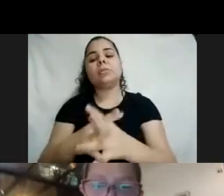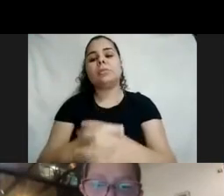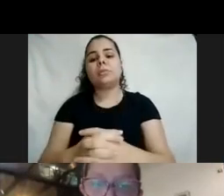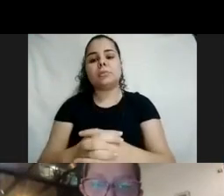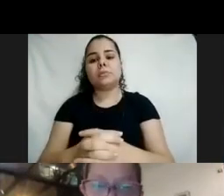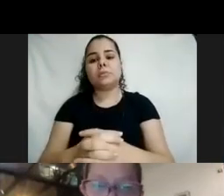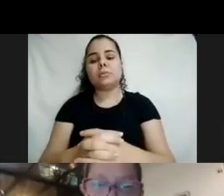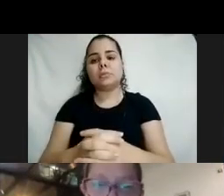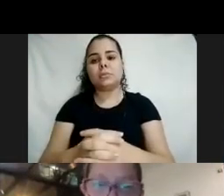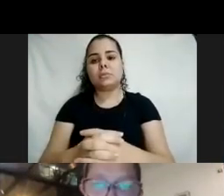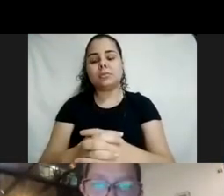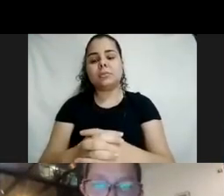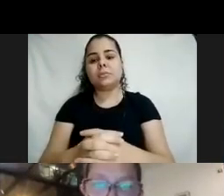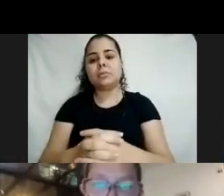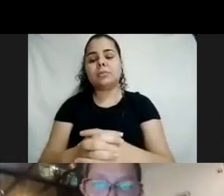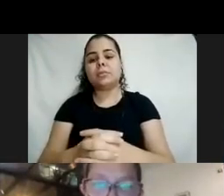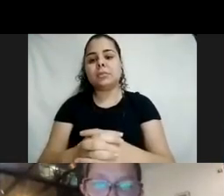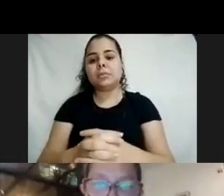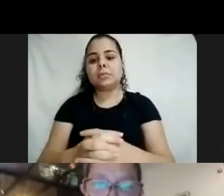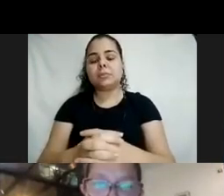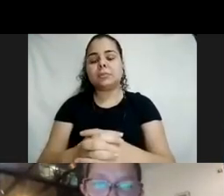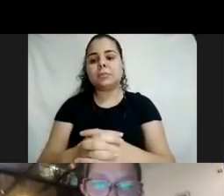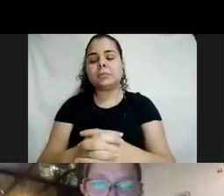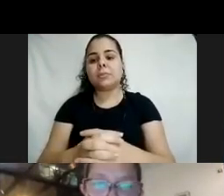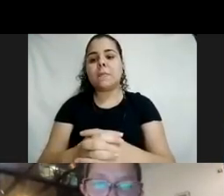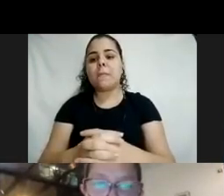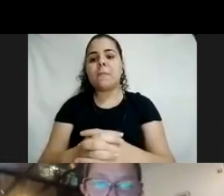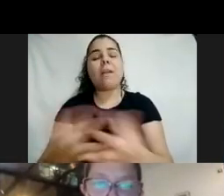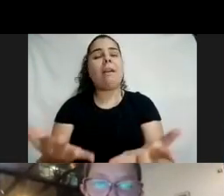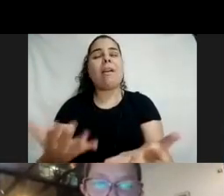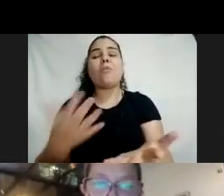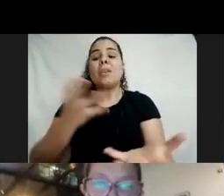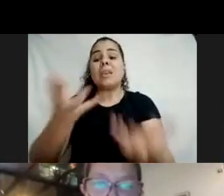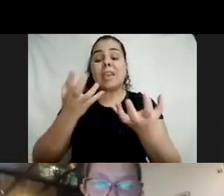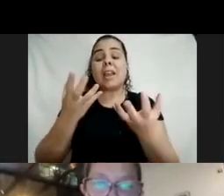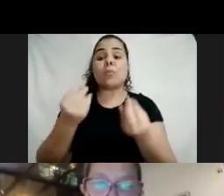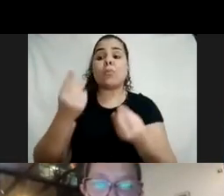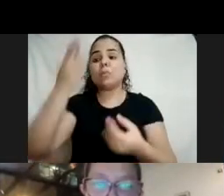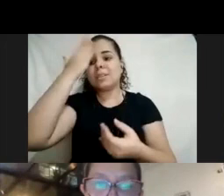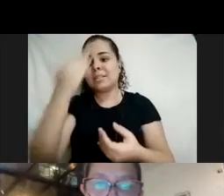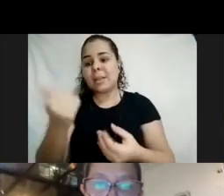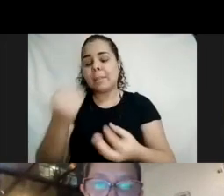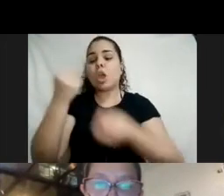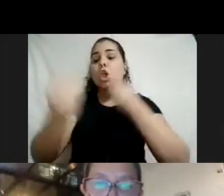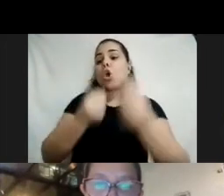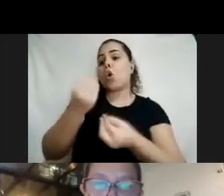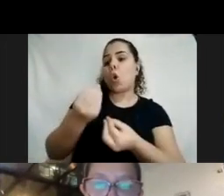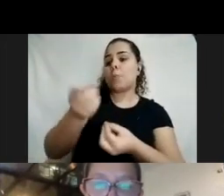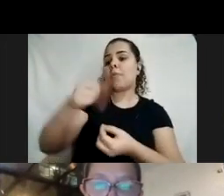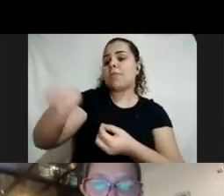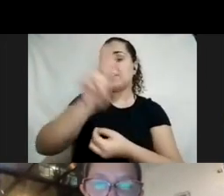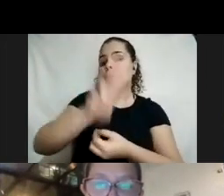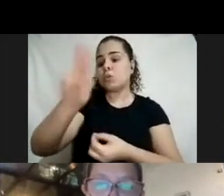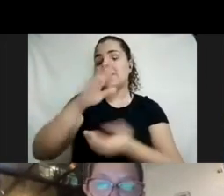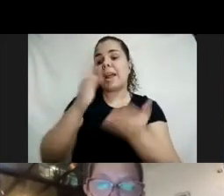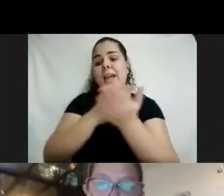.org.br e adoraríamos saber como é que foi a aplicação da cartilha, se vocês puderem